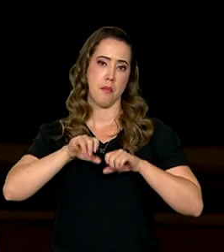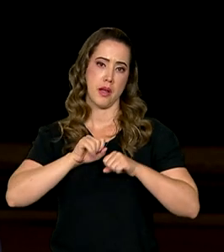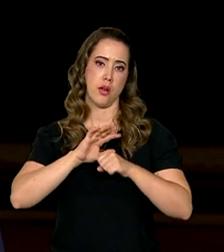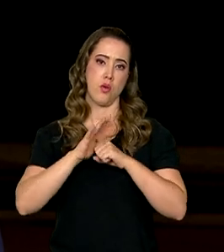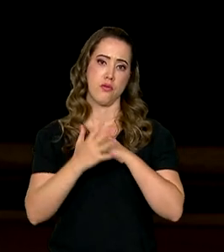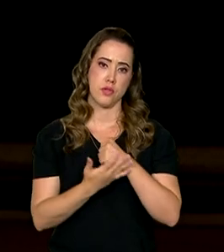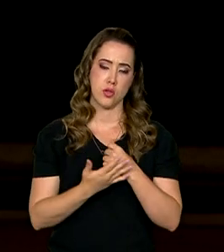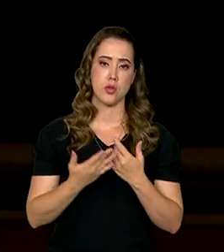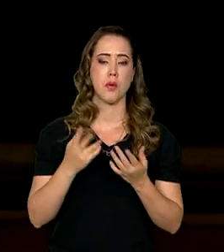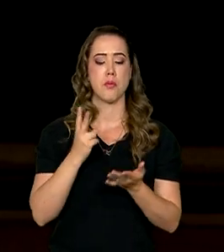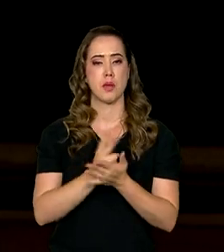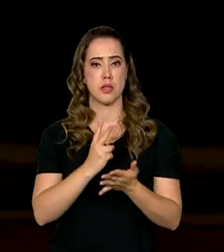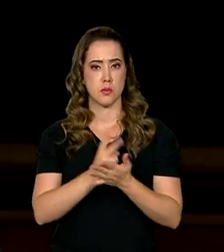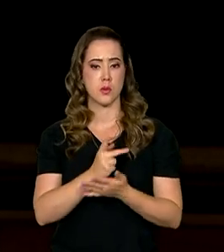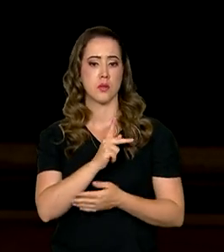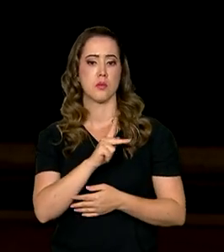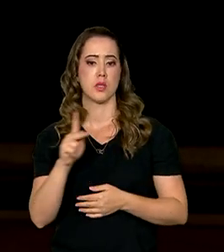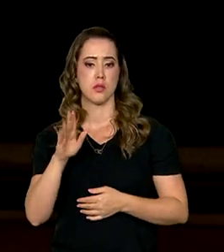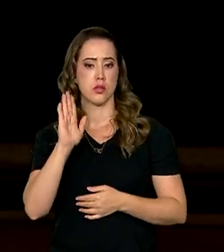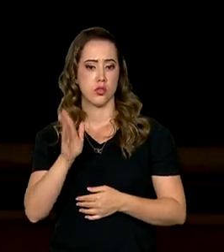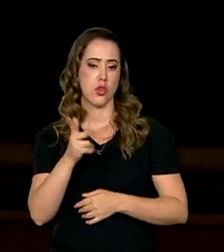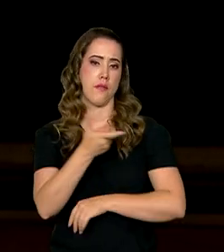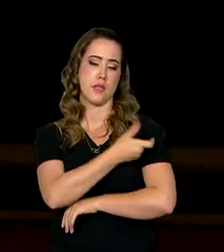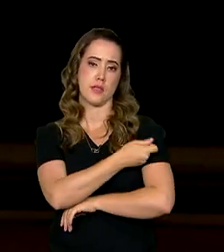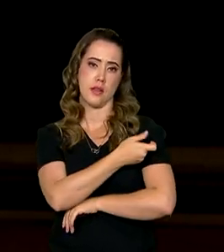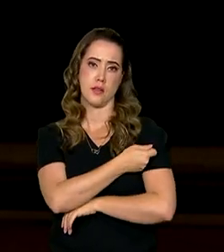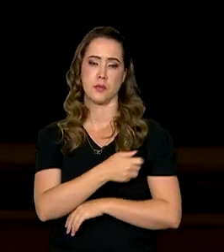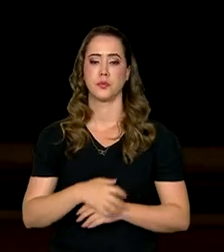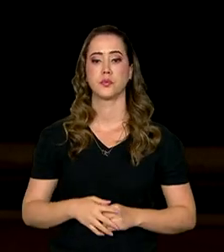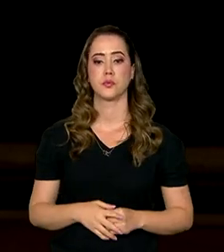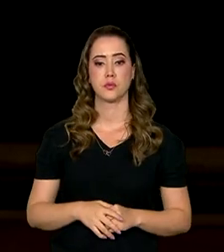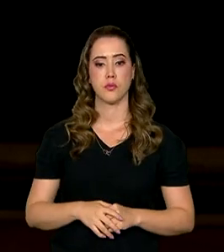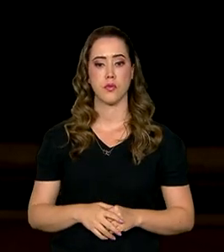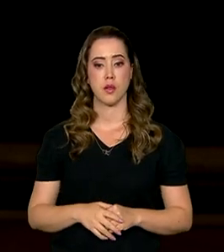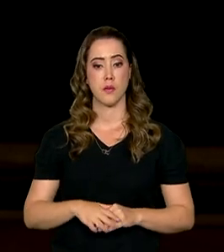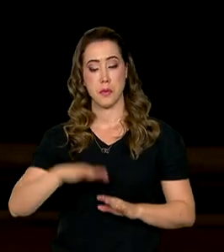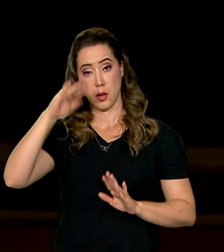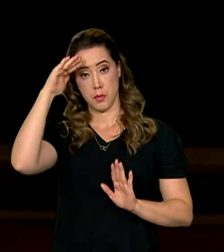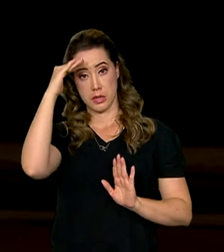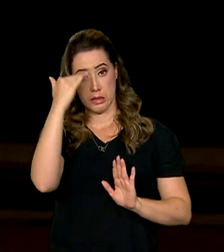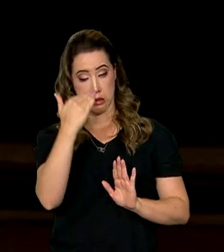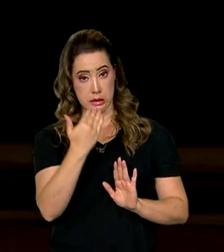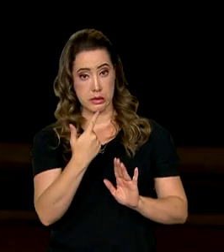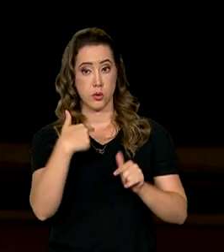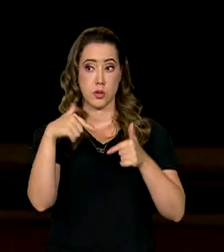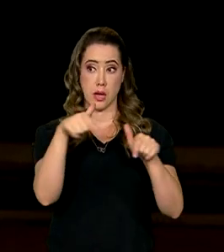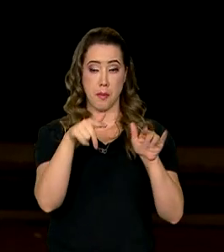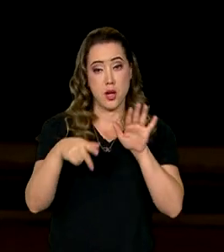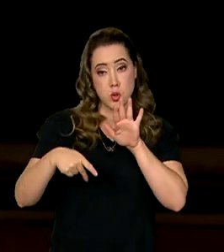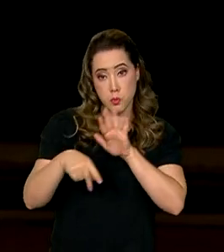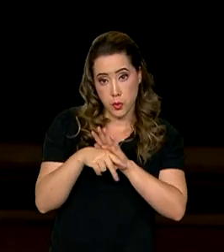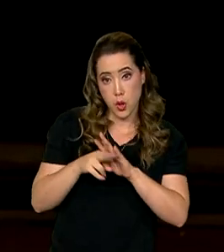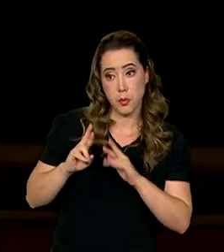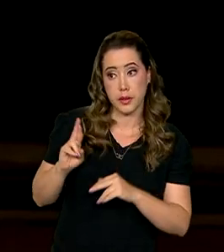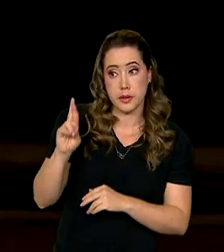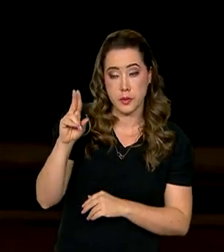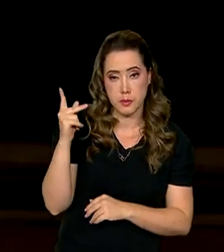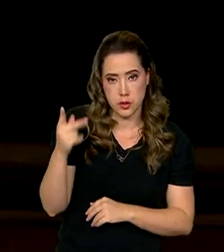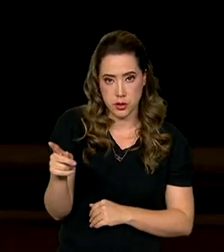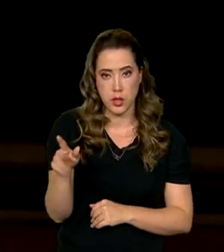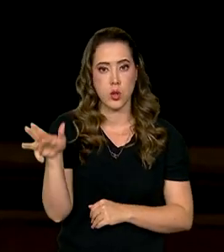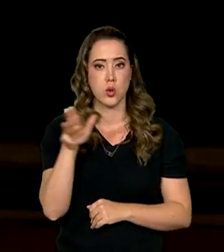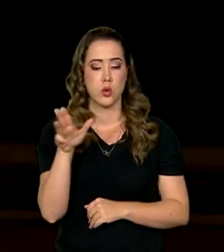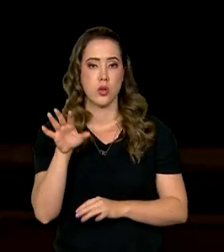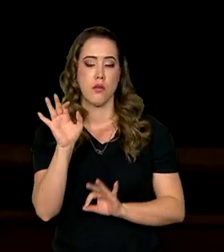-19, mesmo que o presidente já esteja vacinado. Para cumprir as funções do cargo, Lula vai contar